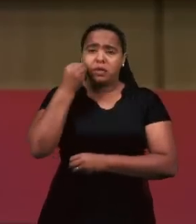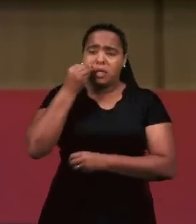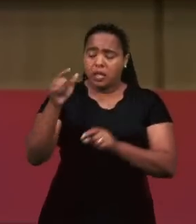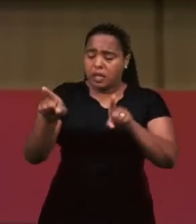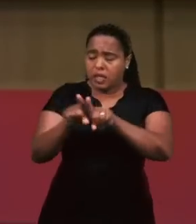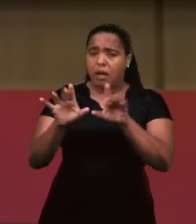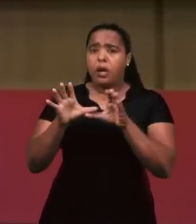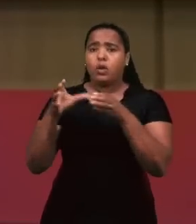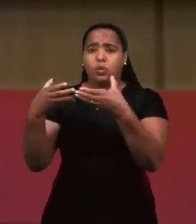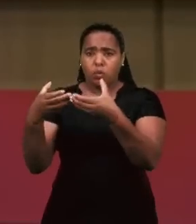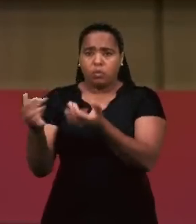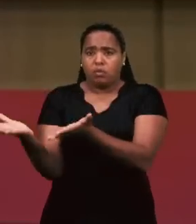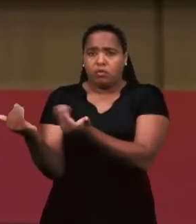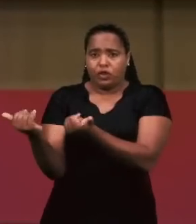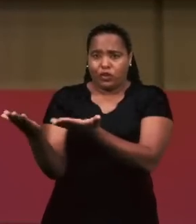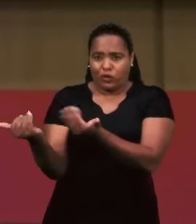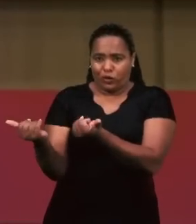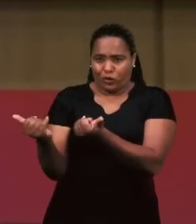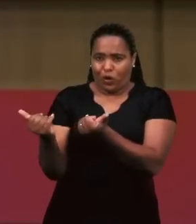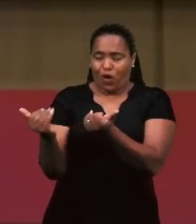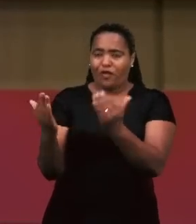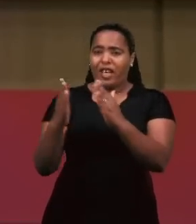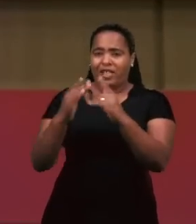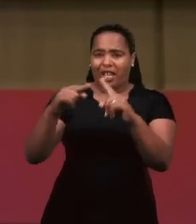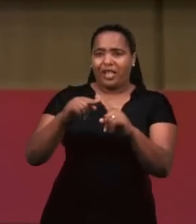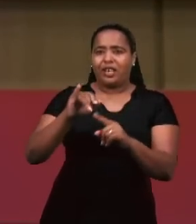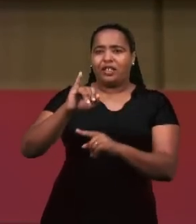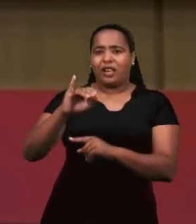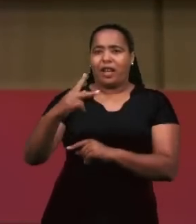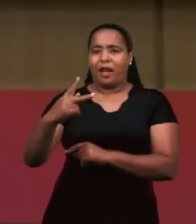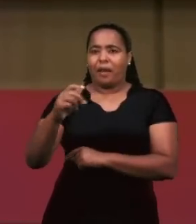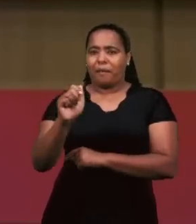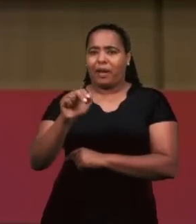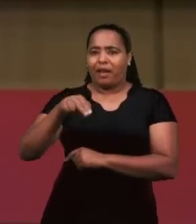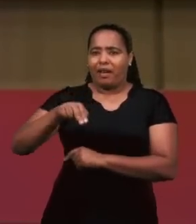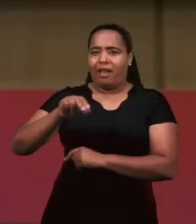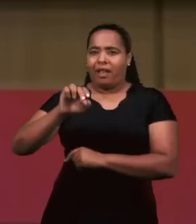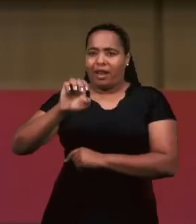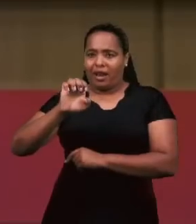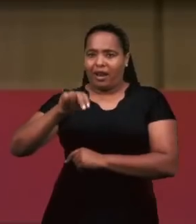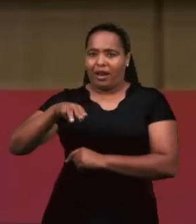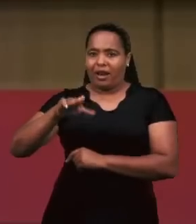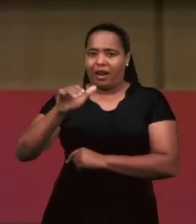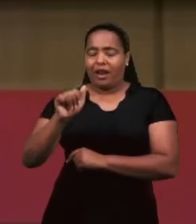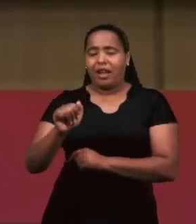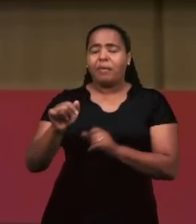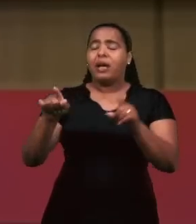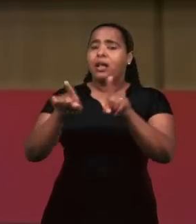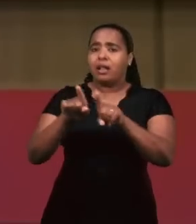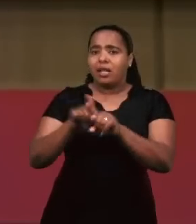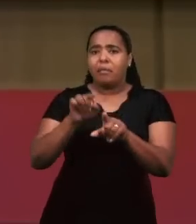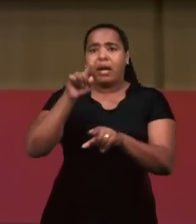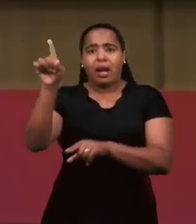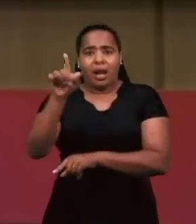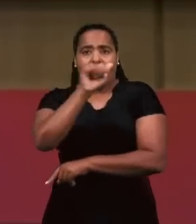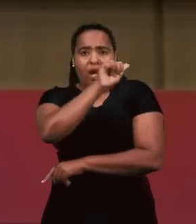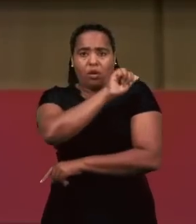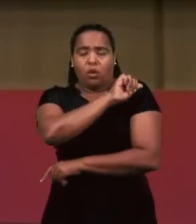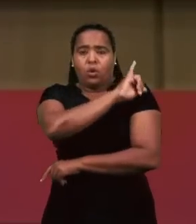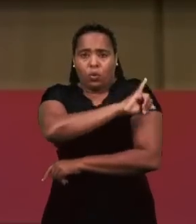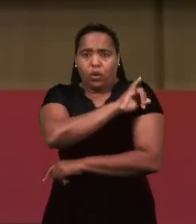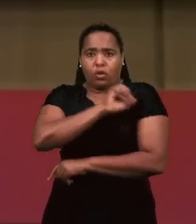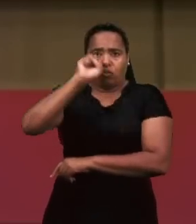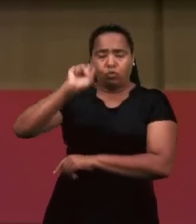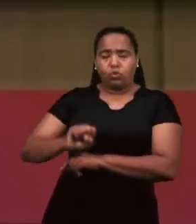da igreja aí em Ipanema e as outras demais igrejas da zona sul do Rio, a respeito de como a Escola